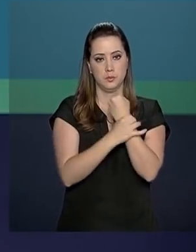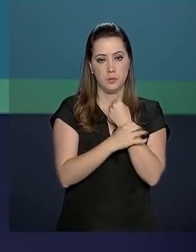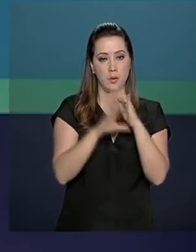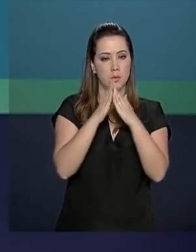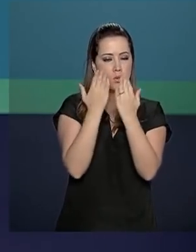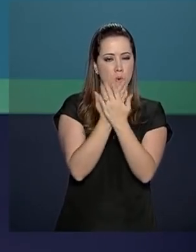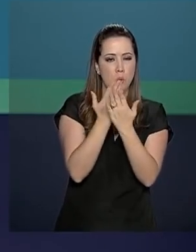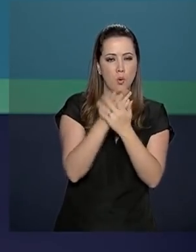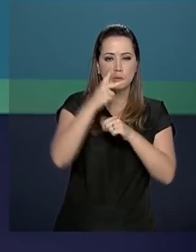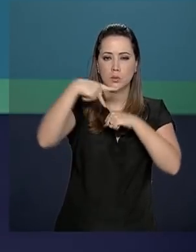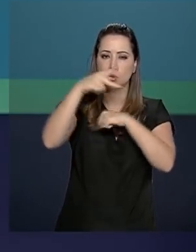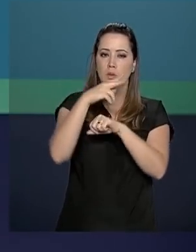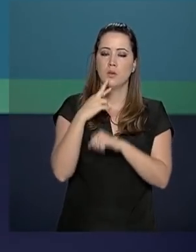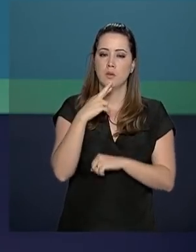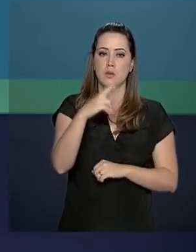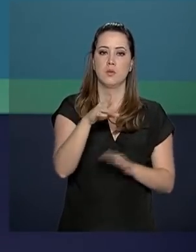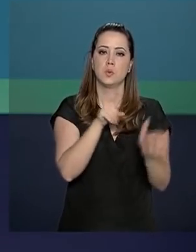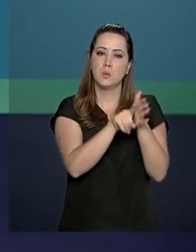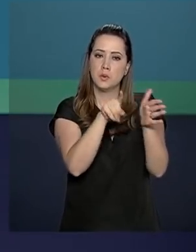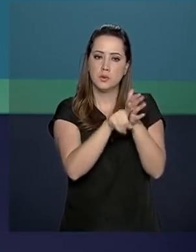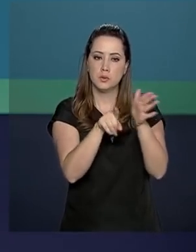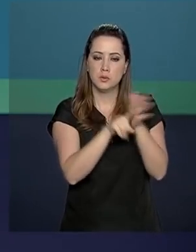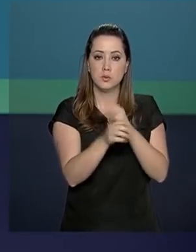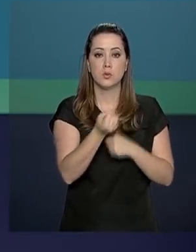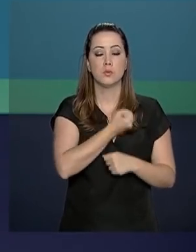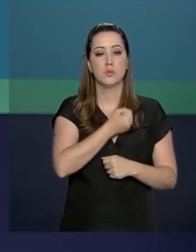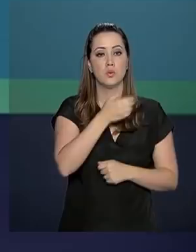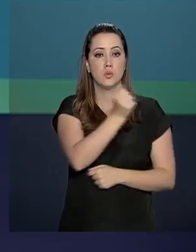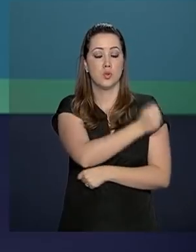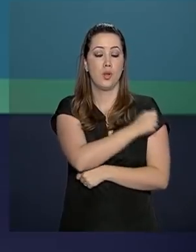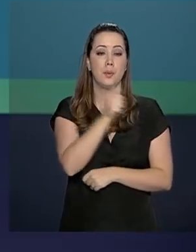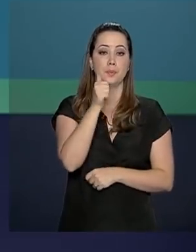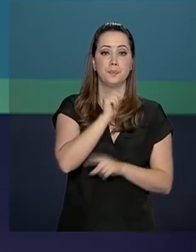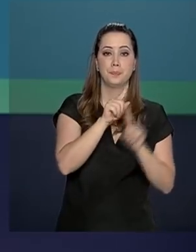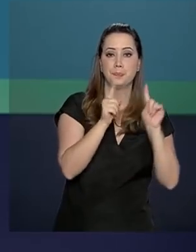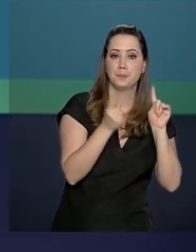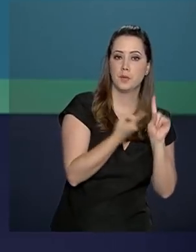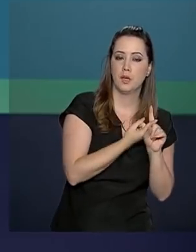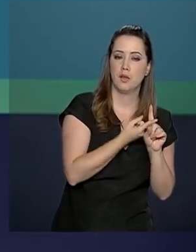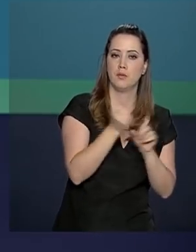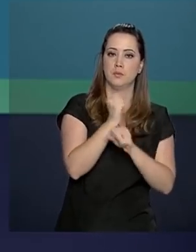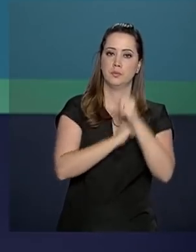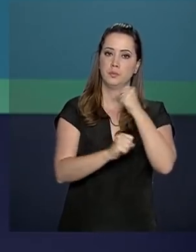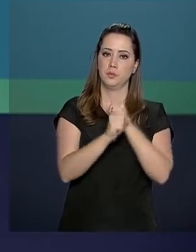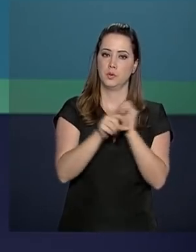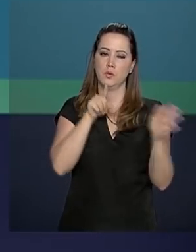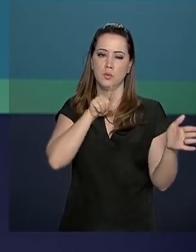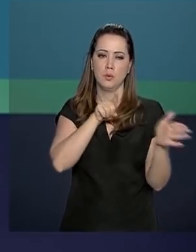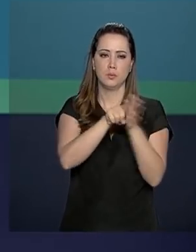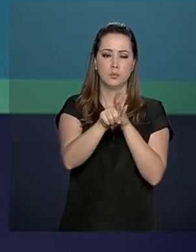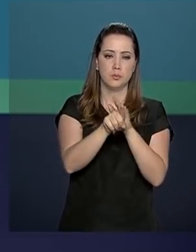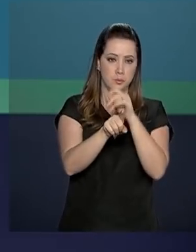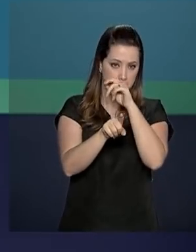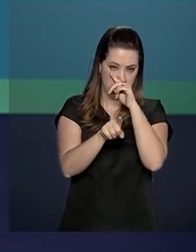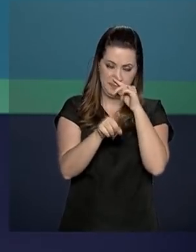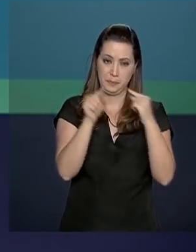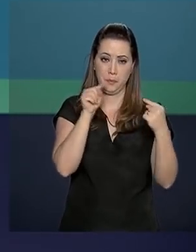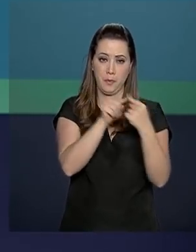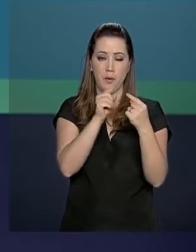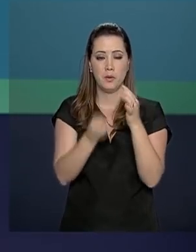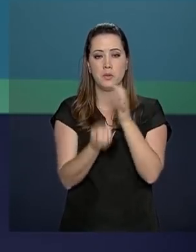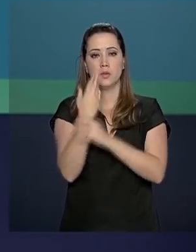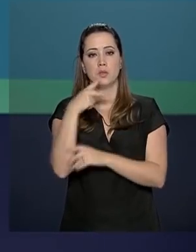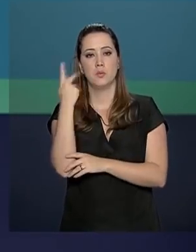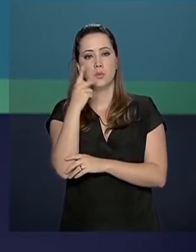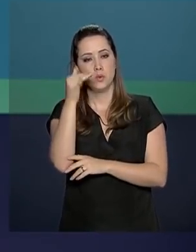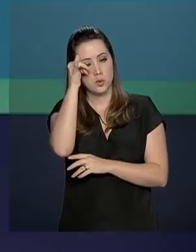Escolas de todo o país vão responder a questionários sobre o número de alunas grávidas no ano passado. O objetivo é criar políticas públicas